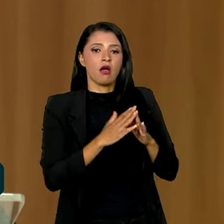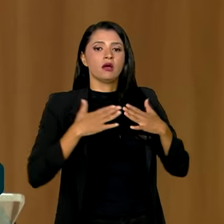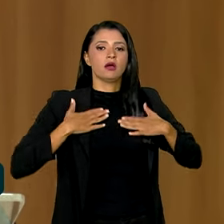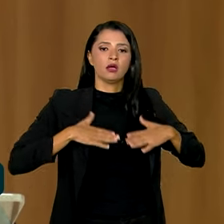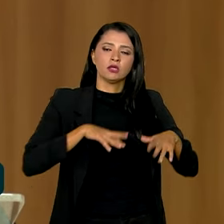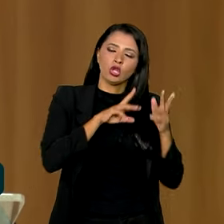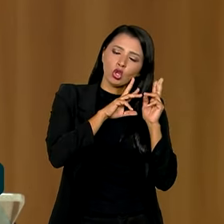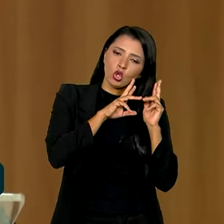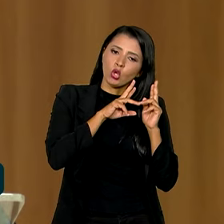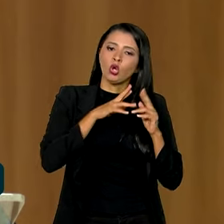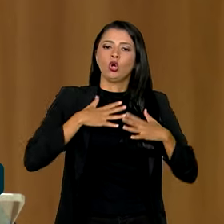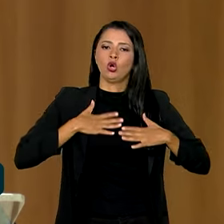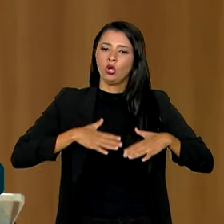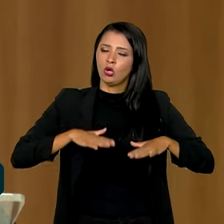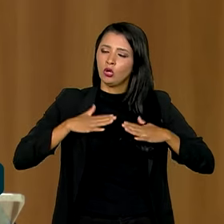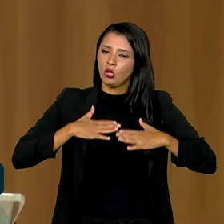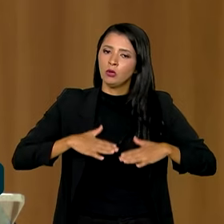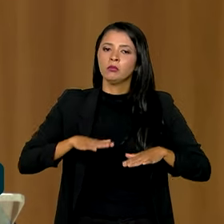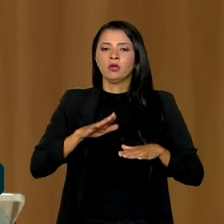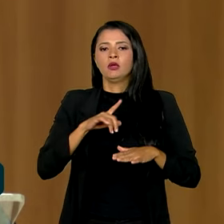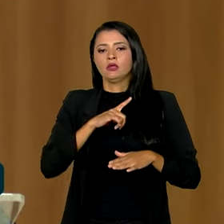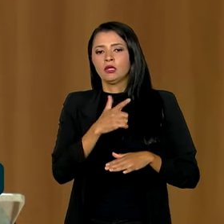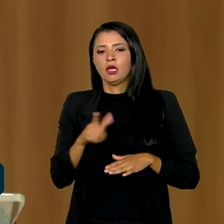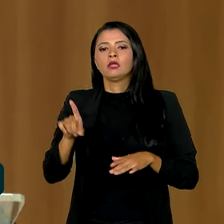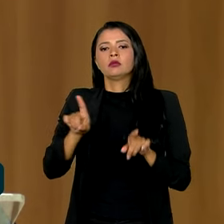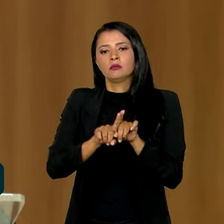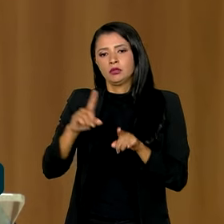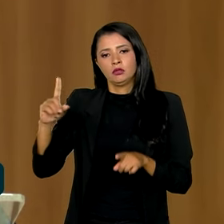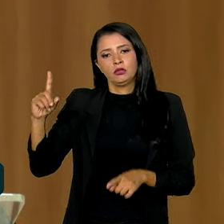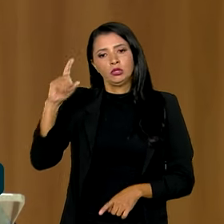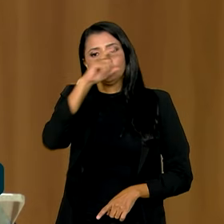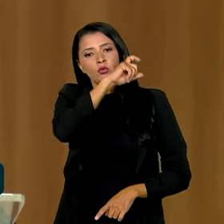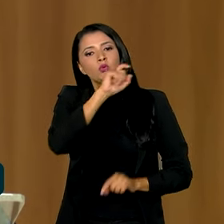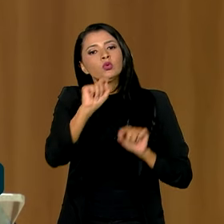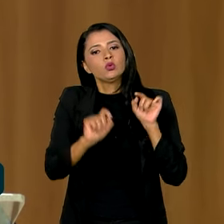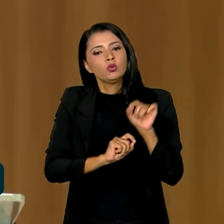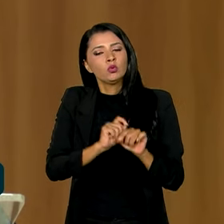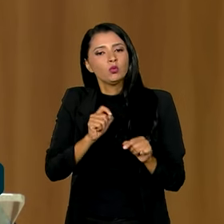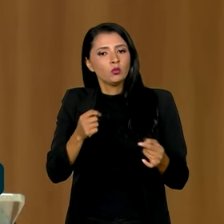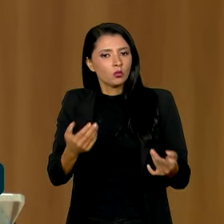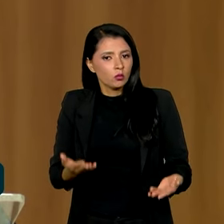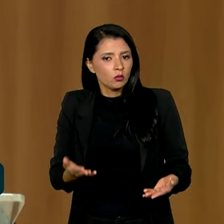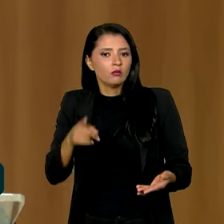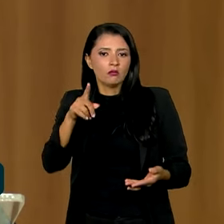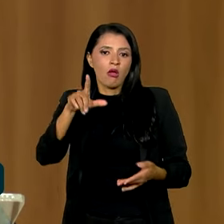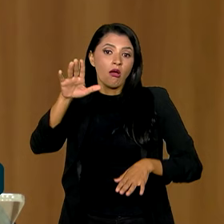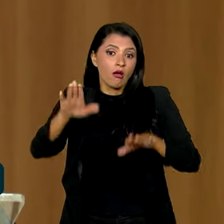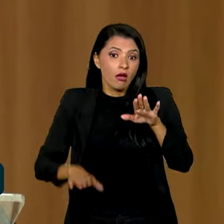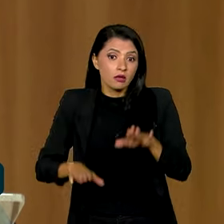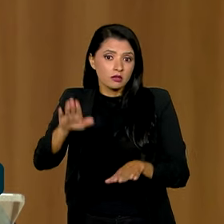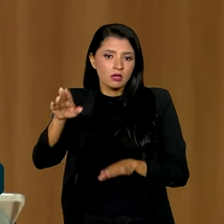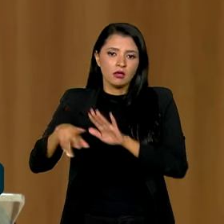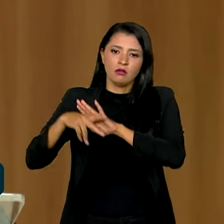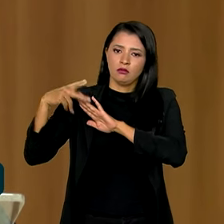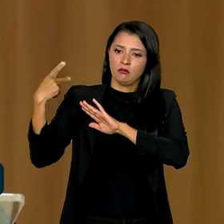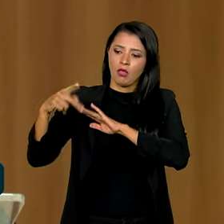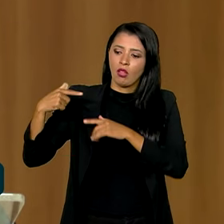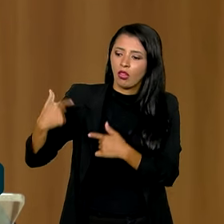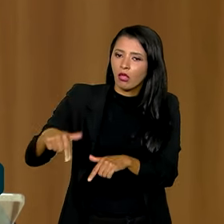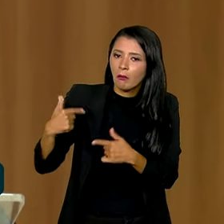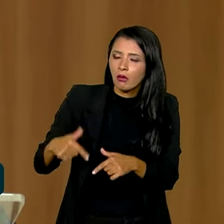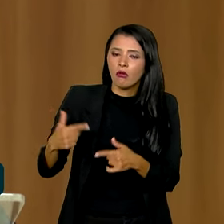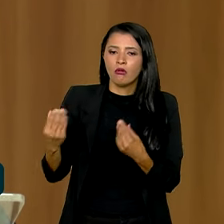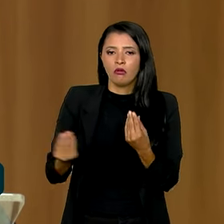descansa. Existe muita dificuldade de tirar, às vezes pela natureza da atividade,